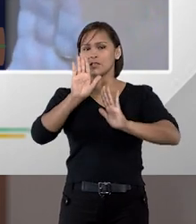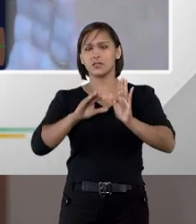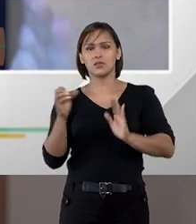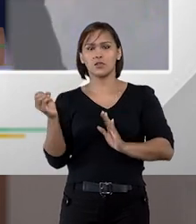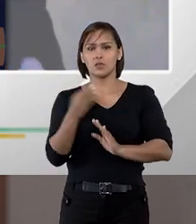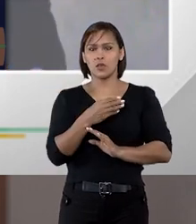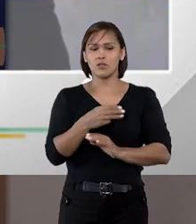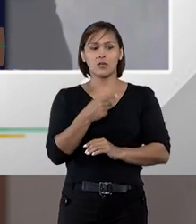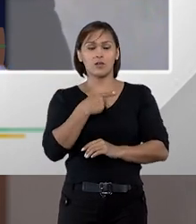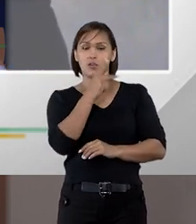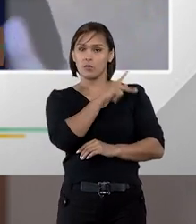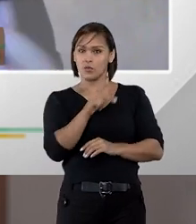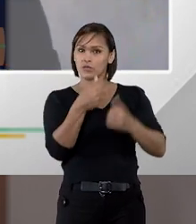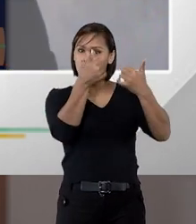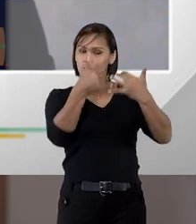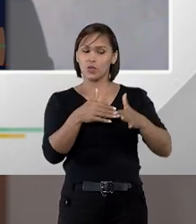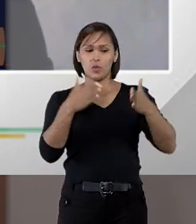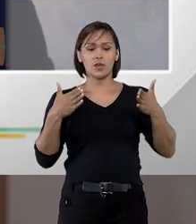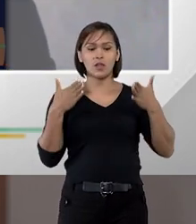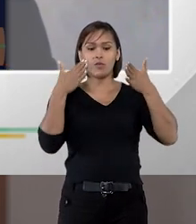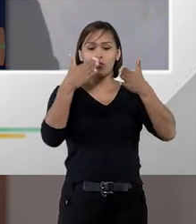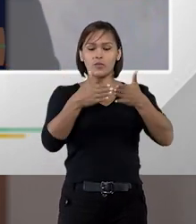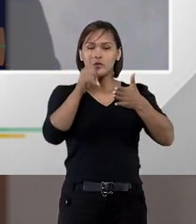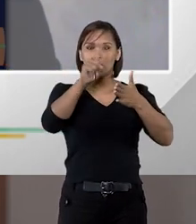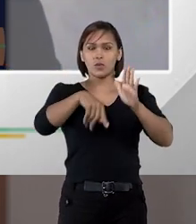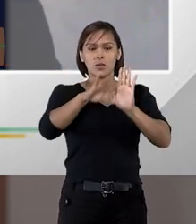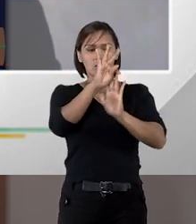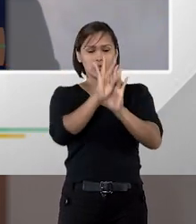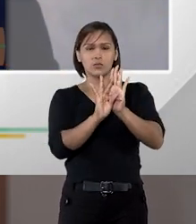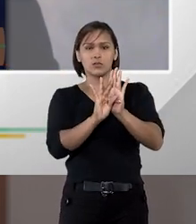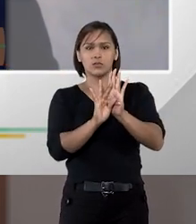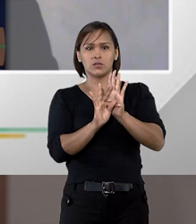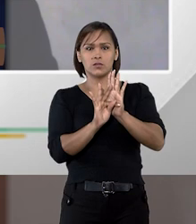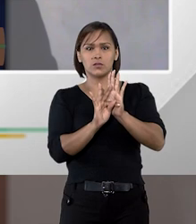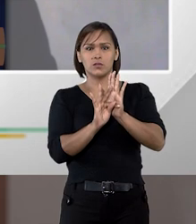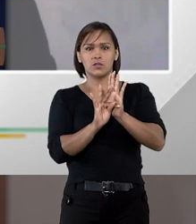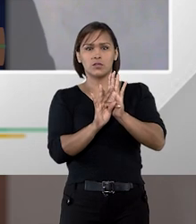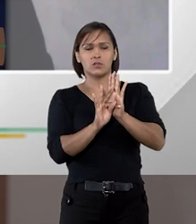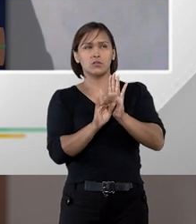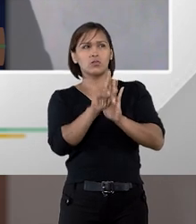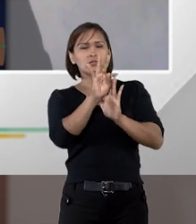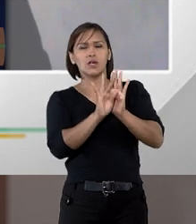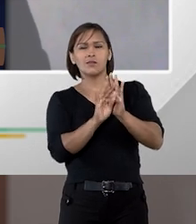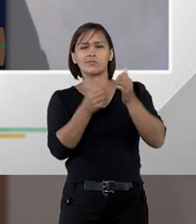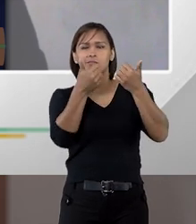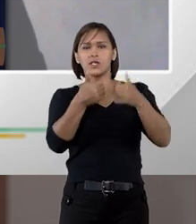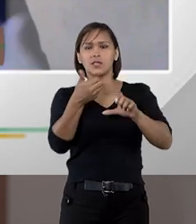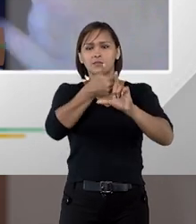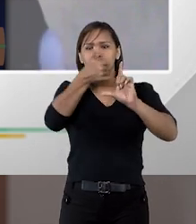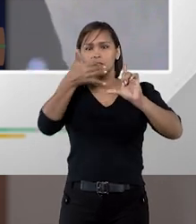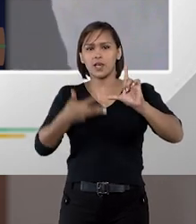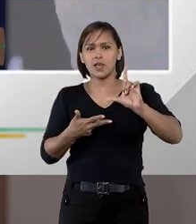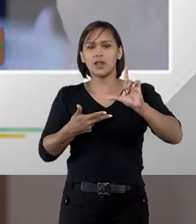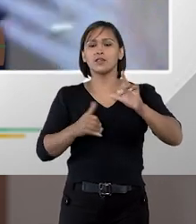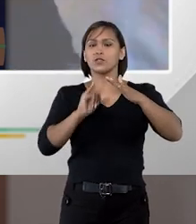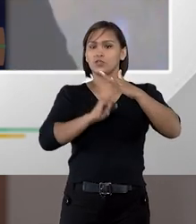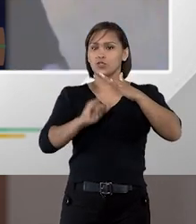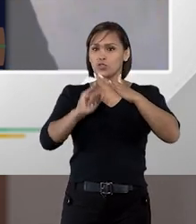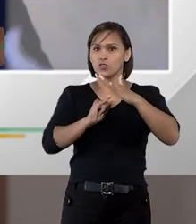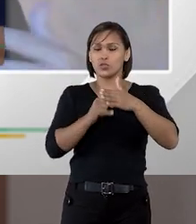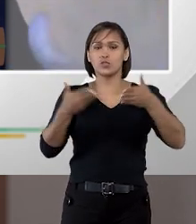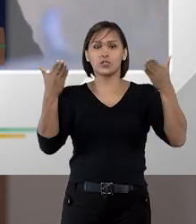licitação, como o Matheus bem disse, ela concentra no seu texto, digamos, características,